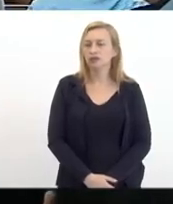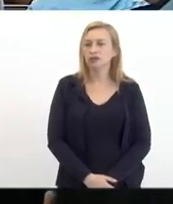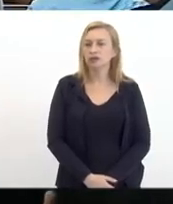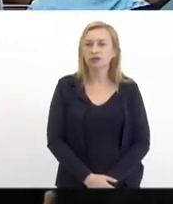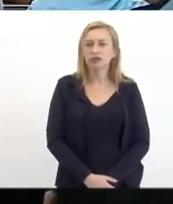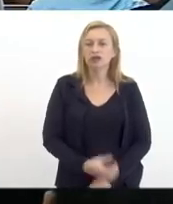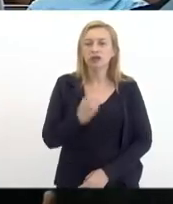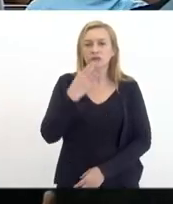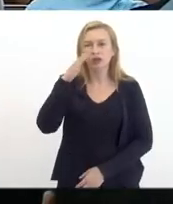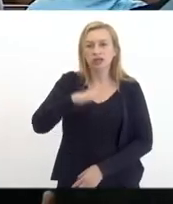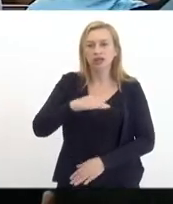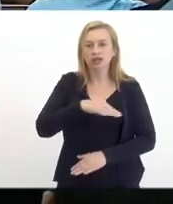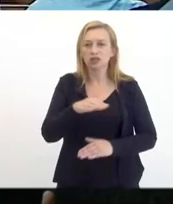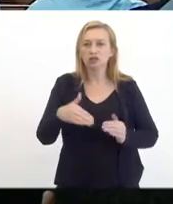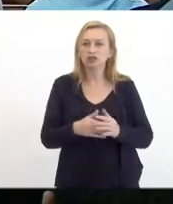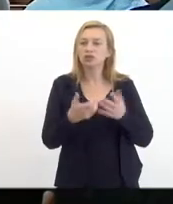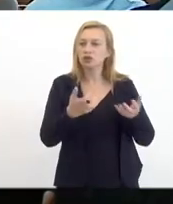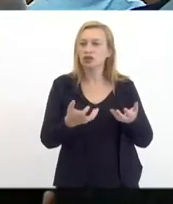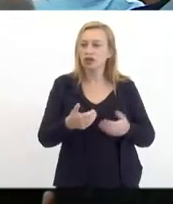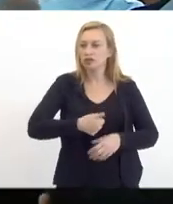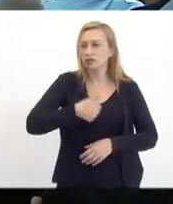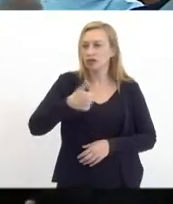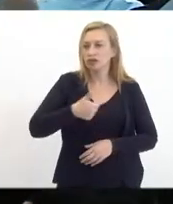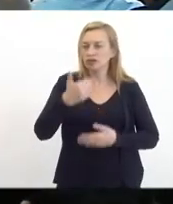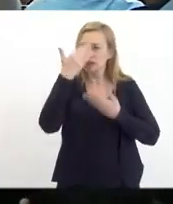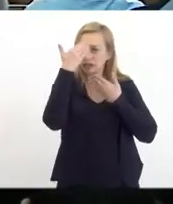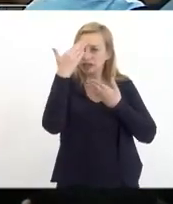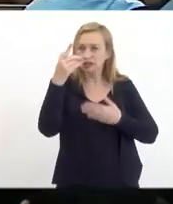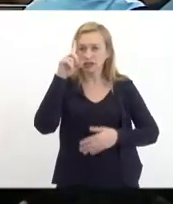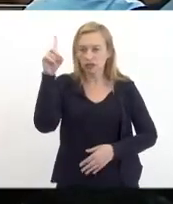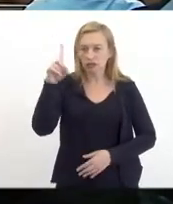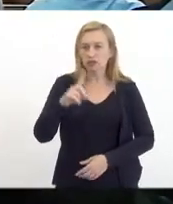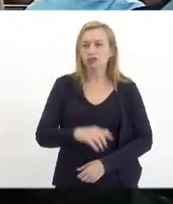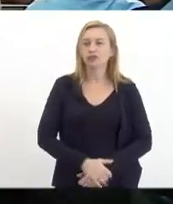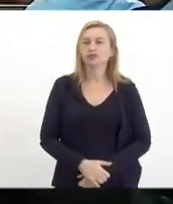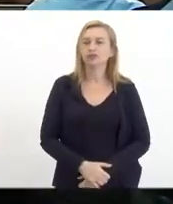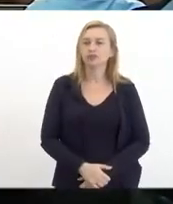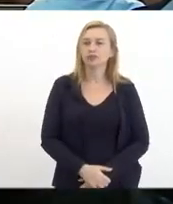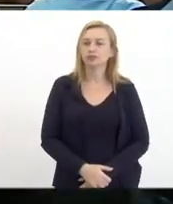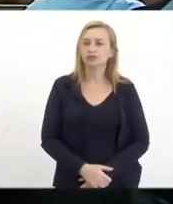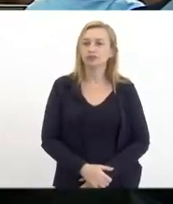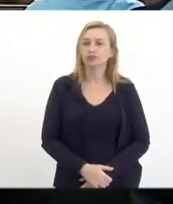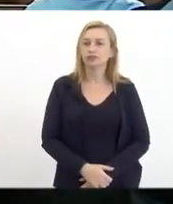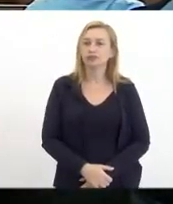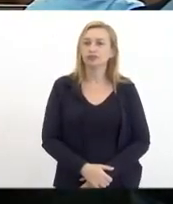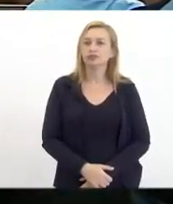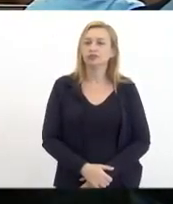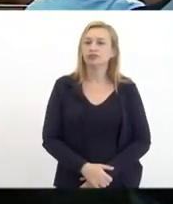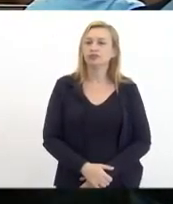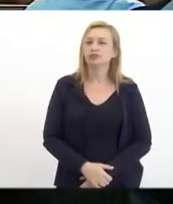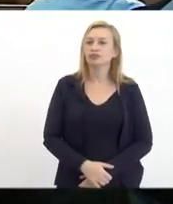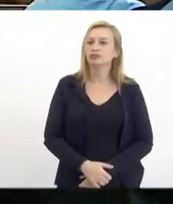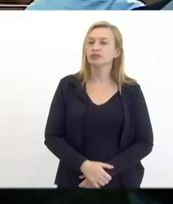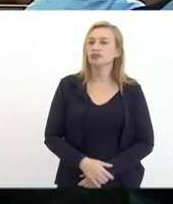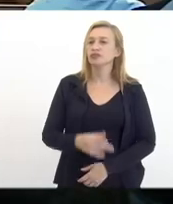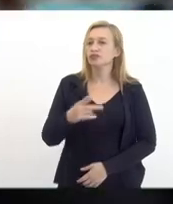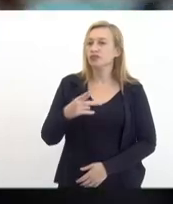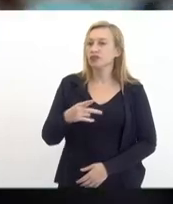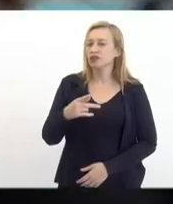Boa tarde a todos eu quero primeiramente agradecer a Deus eu quero quebrar o protocolo senhor presidente